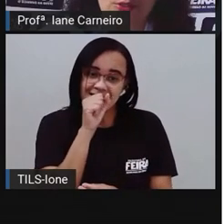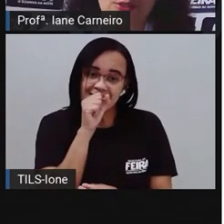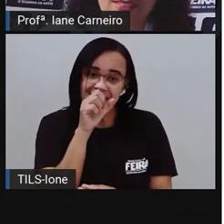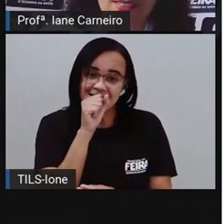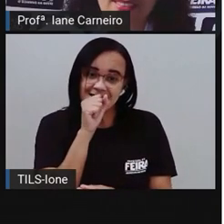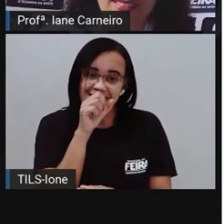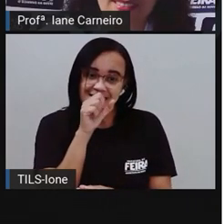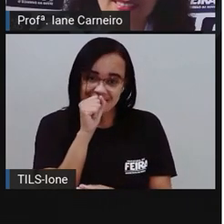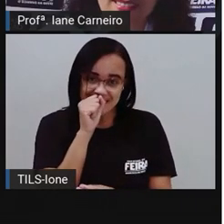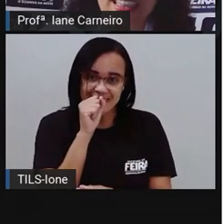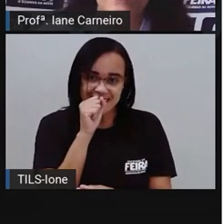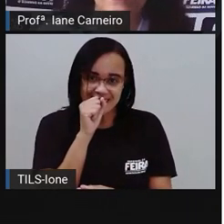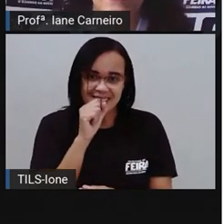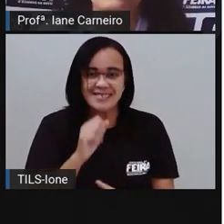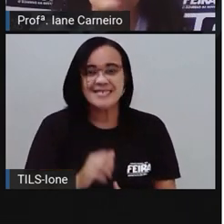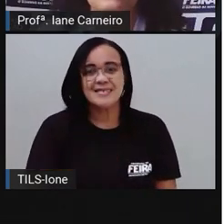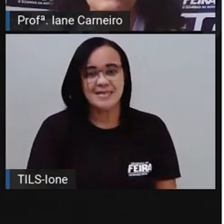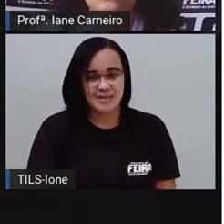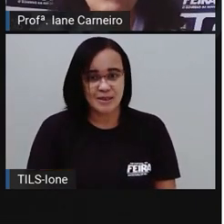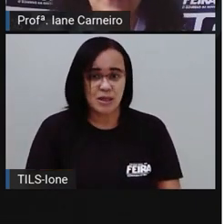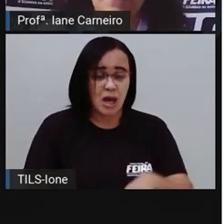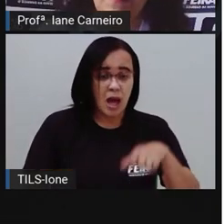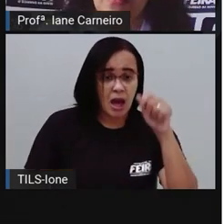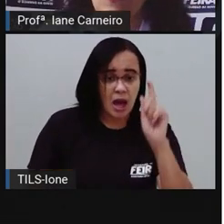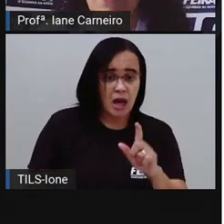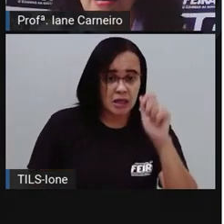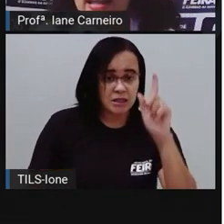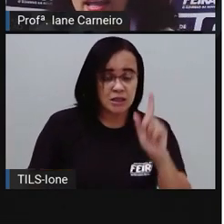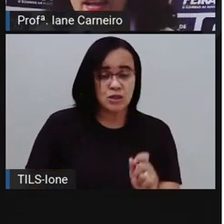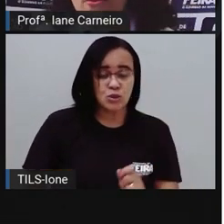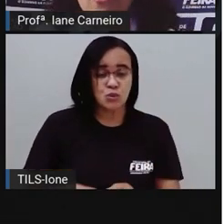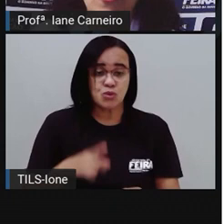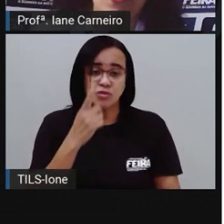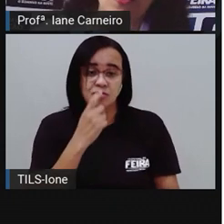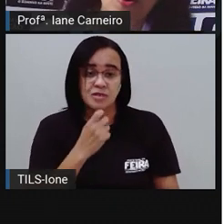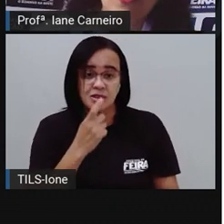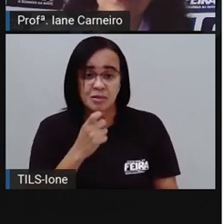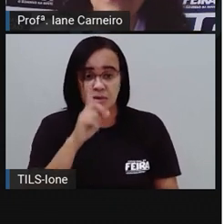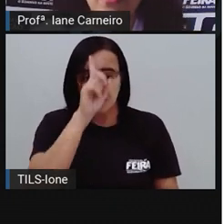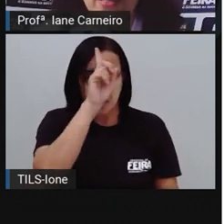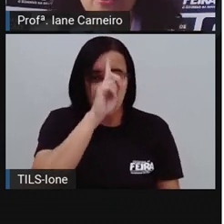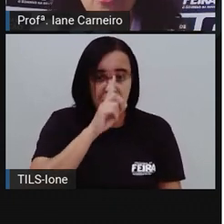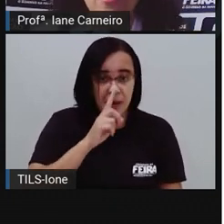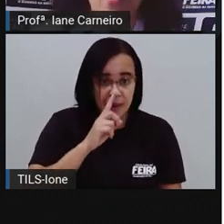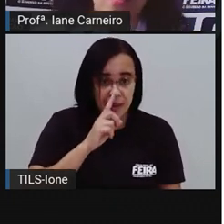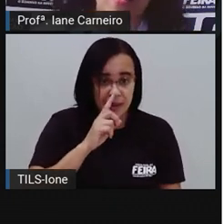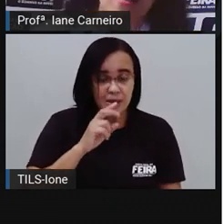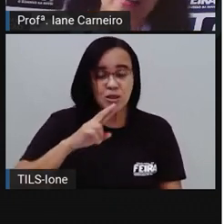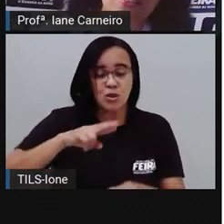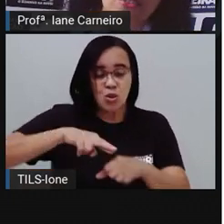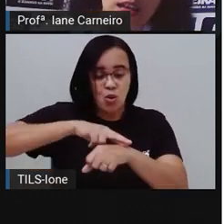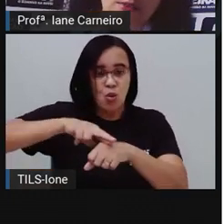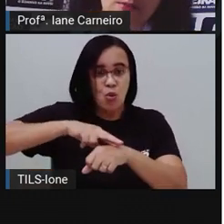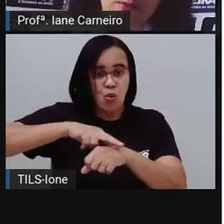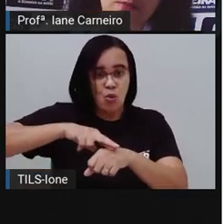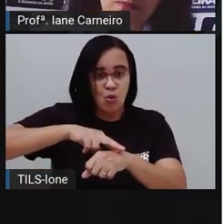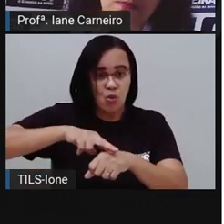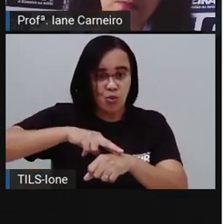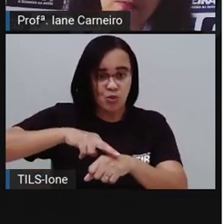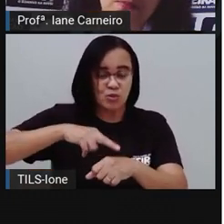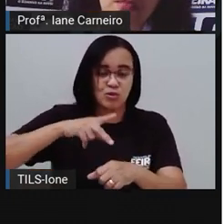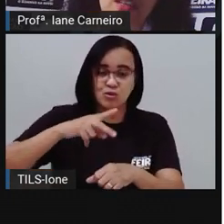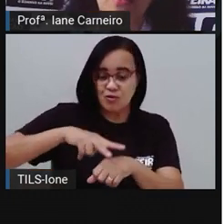repetir. Azul, vermelho, amarelo. Roxo, verde, alaranjado.